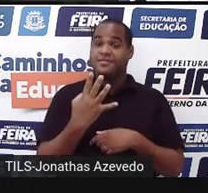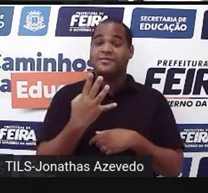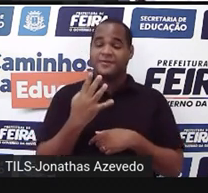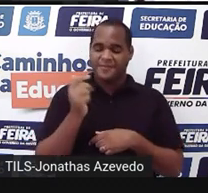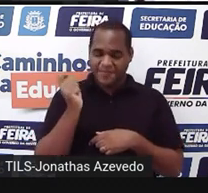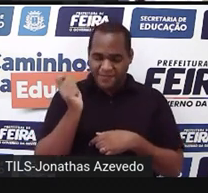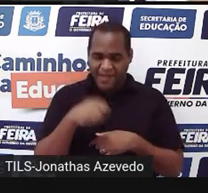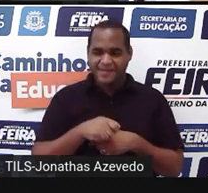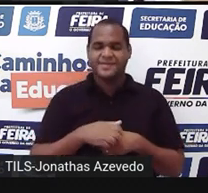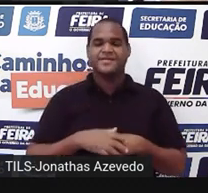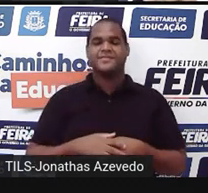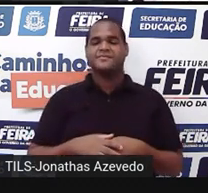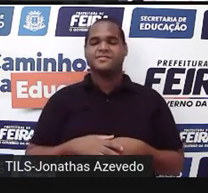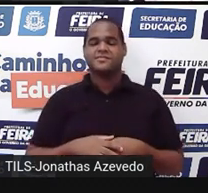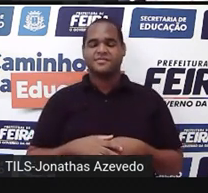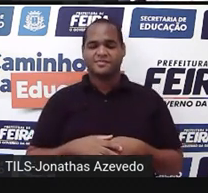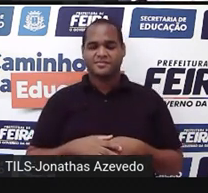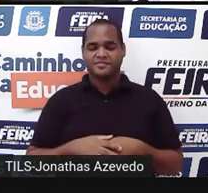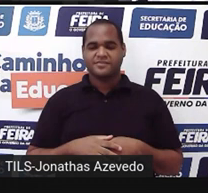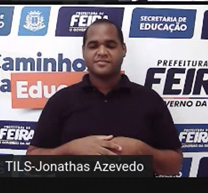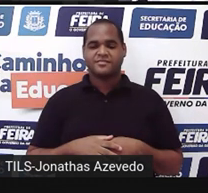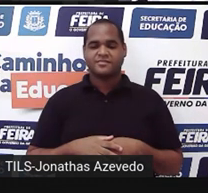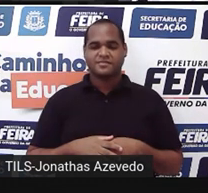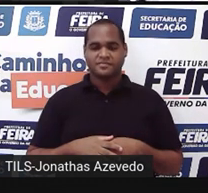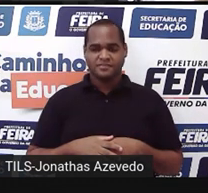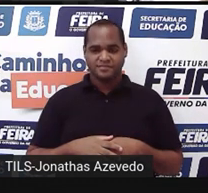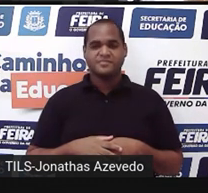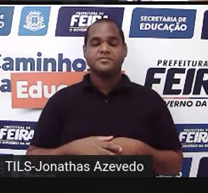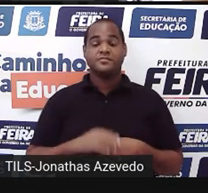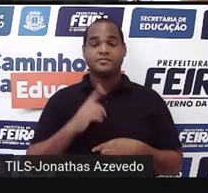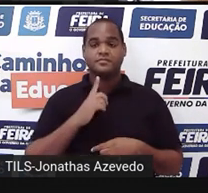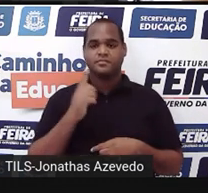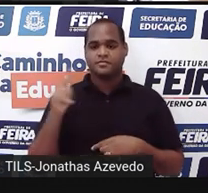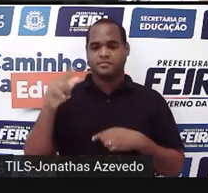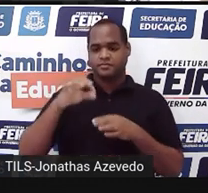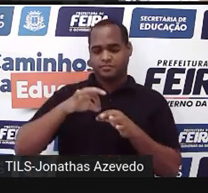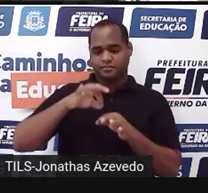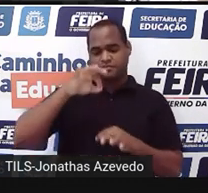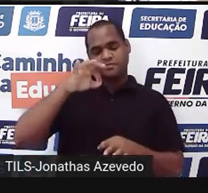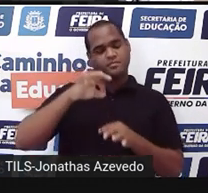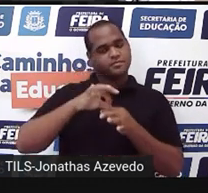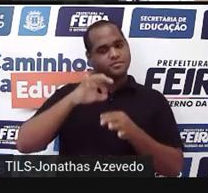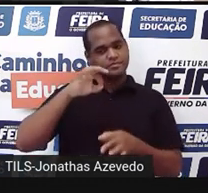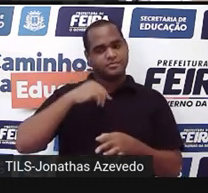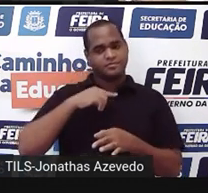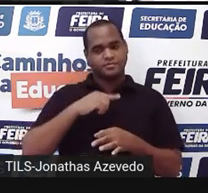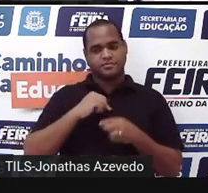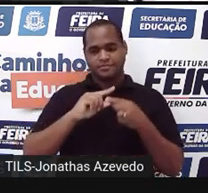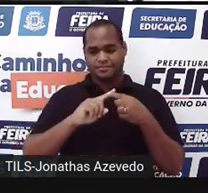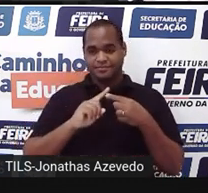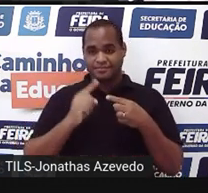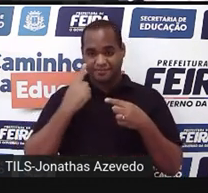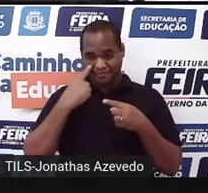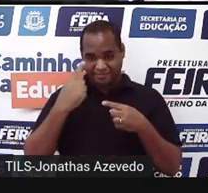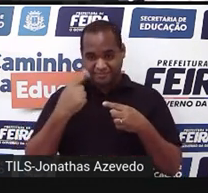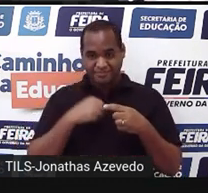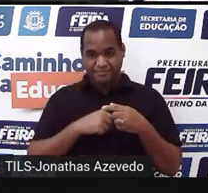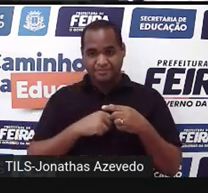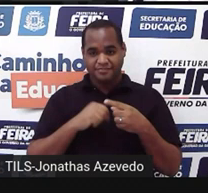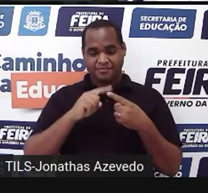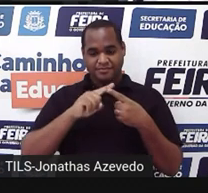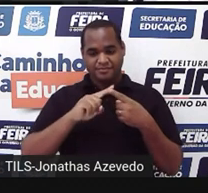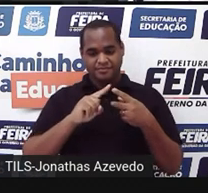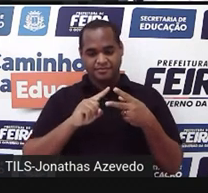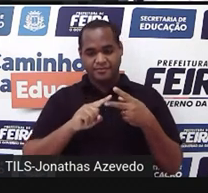4. Comprimento 4. Se a gente for pela altura, como são duas camadas e é feita pelo cubinho medindo 1? 1,